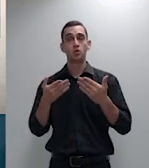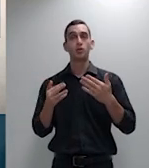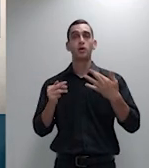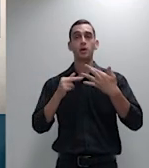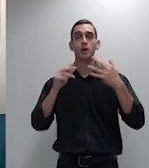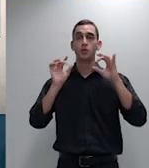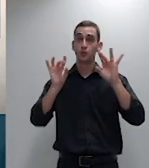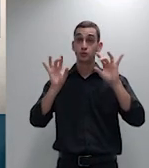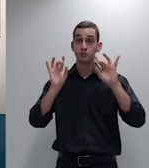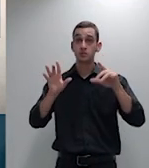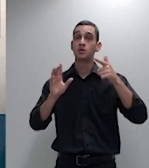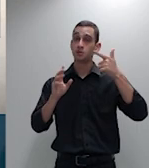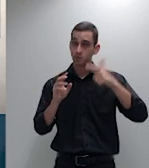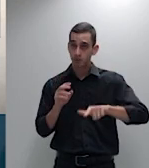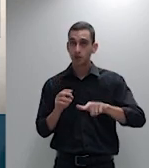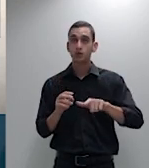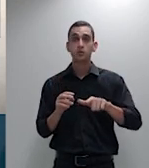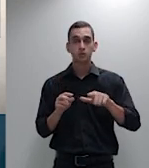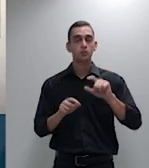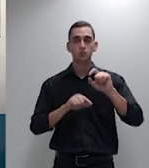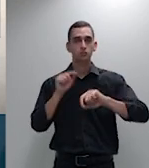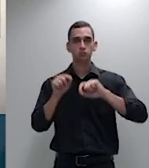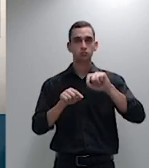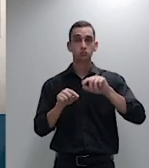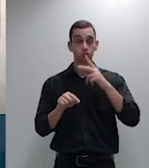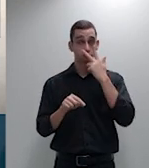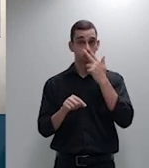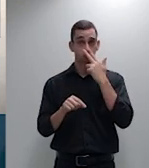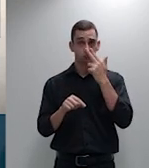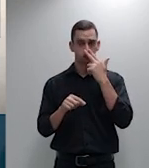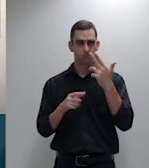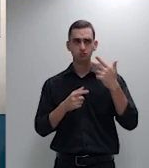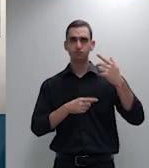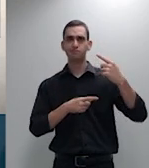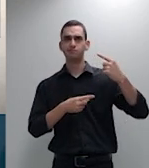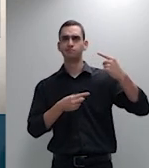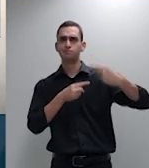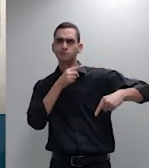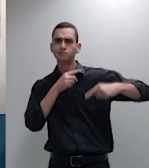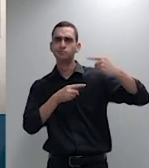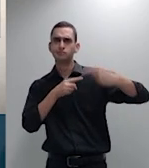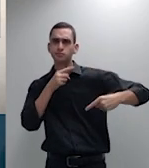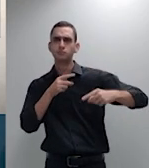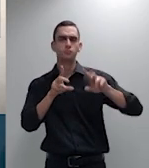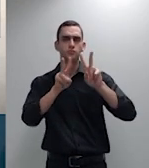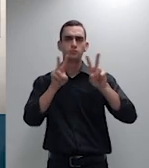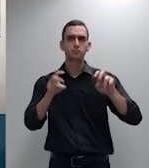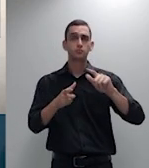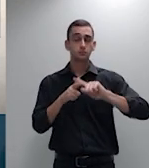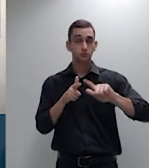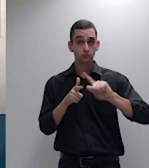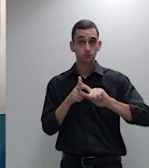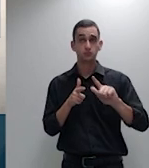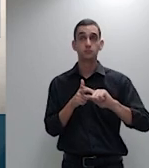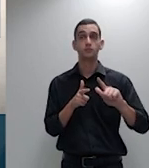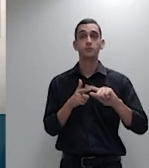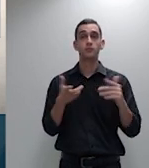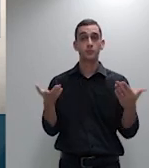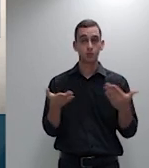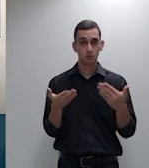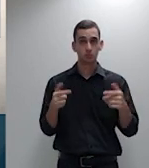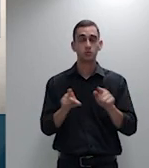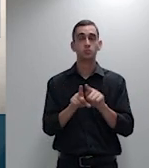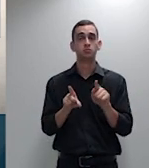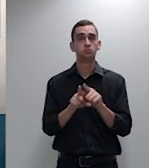pacificou a área os conflitos sobre esse problema hoje são reduzidamente menores